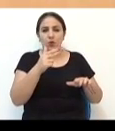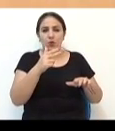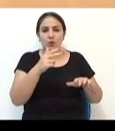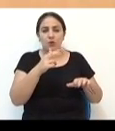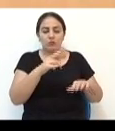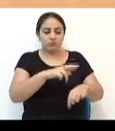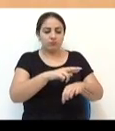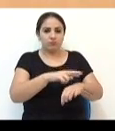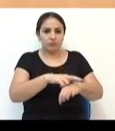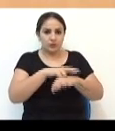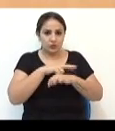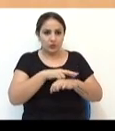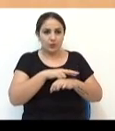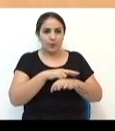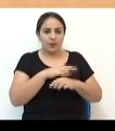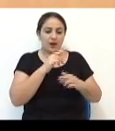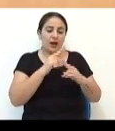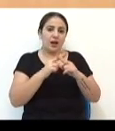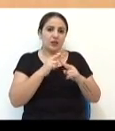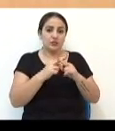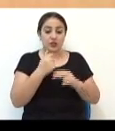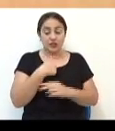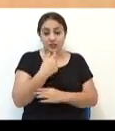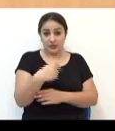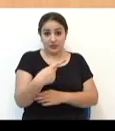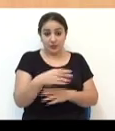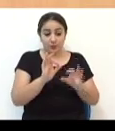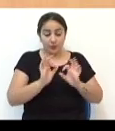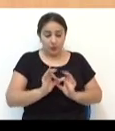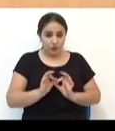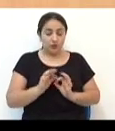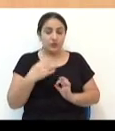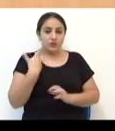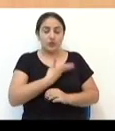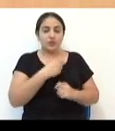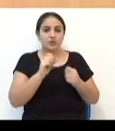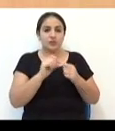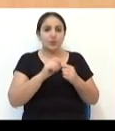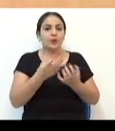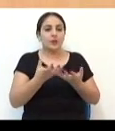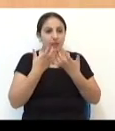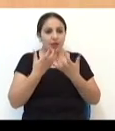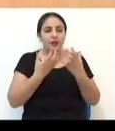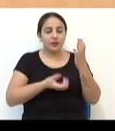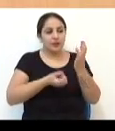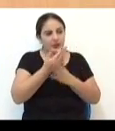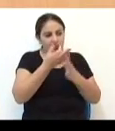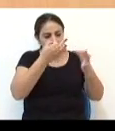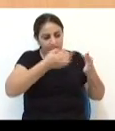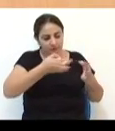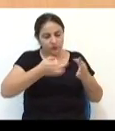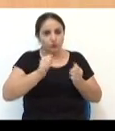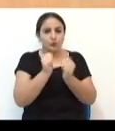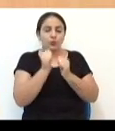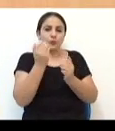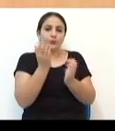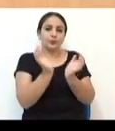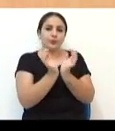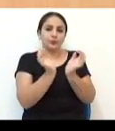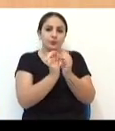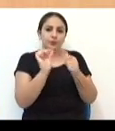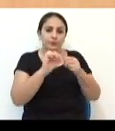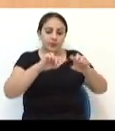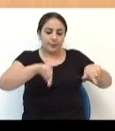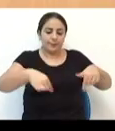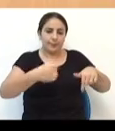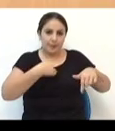seguro para a Caixa, né. Então esse projeto que a gente fez aí, gente quer elaborar ele com meus colegas que vão estar comigo